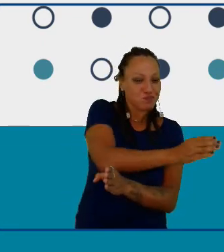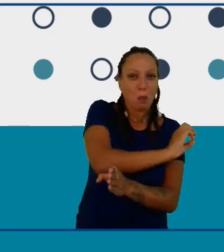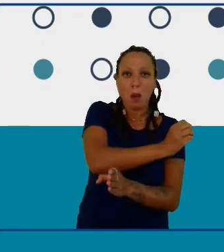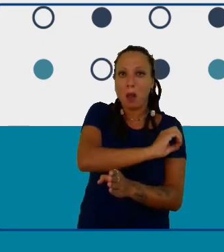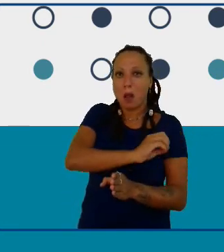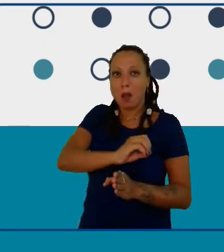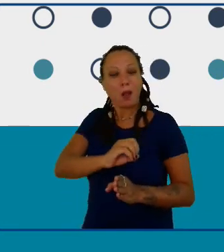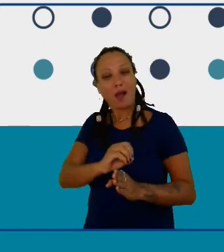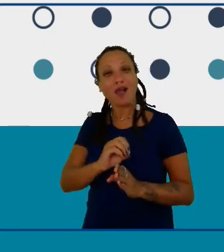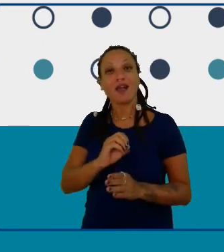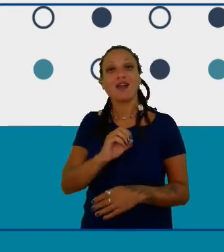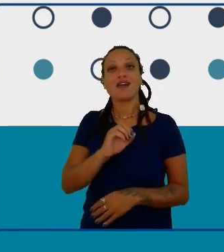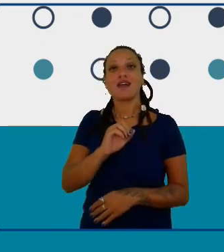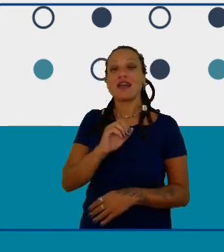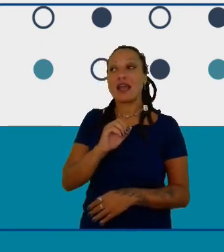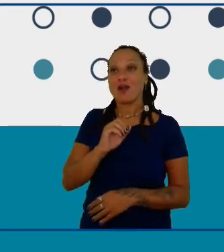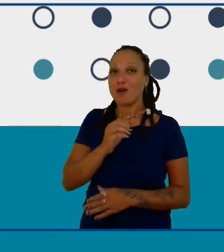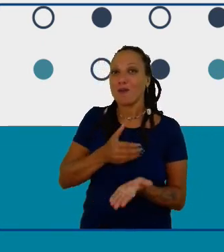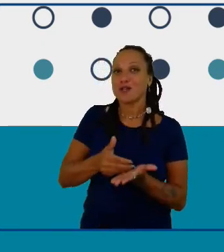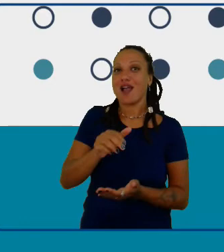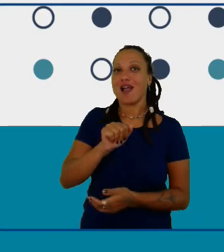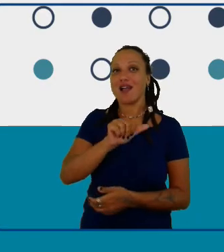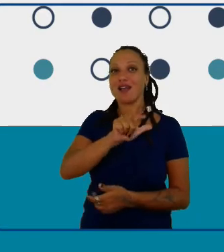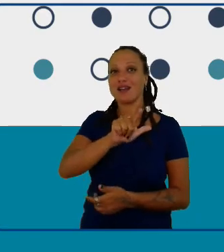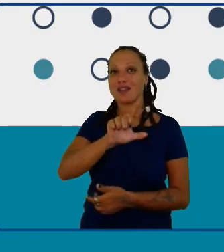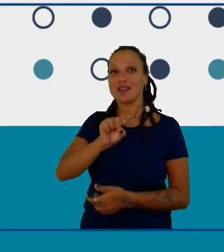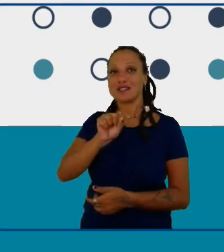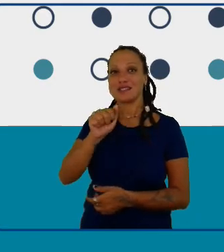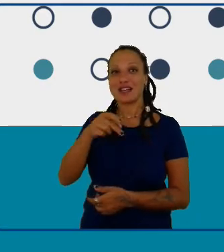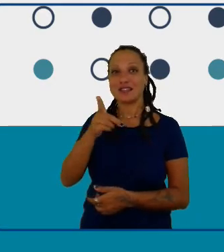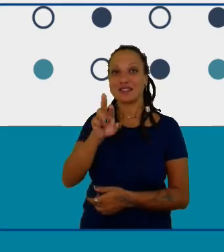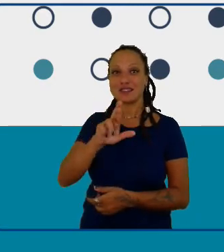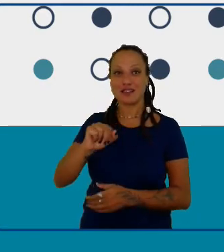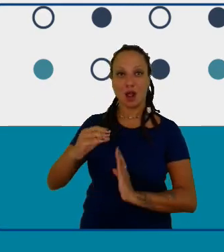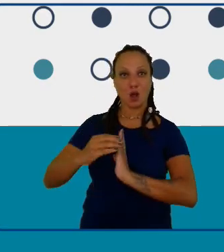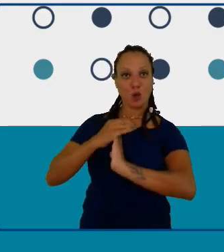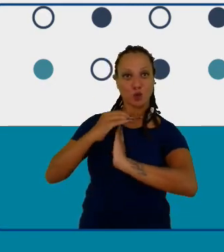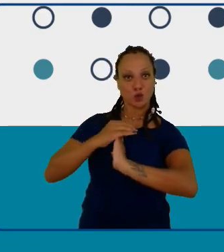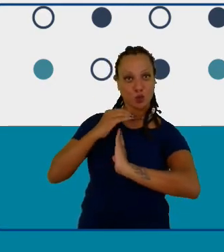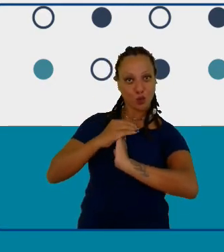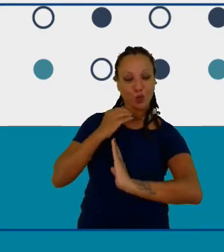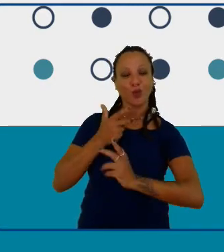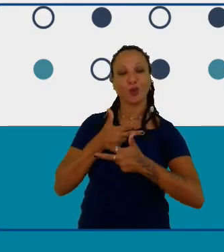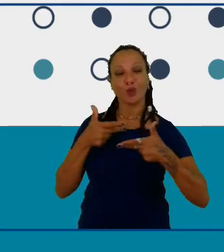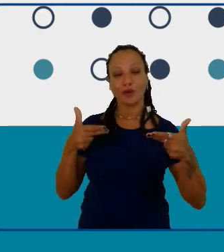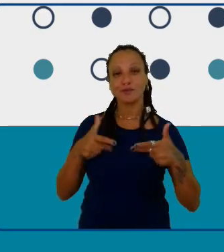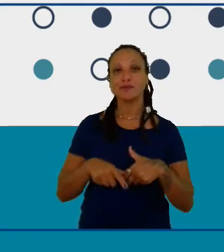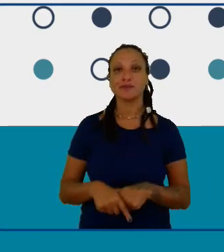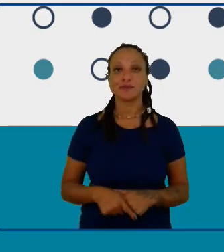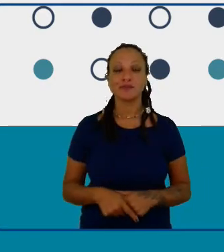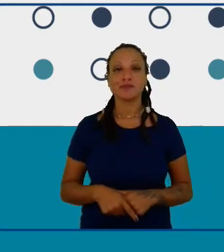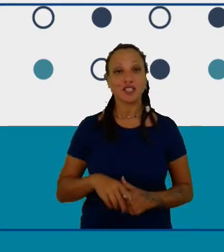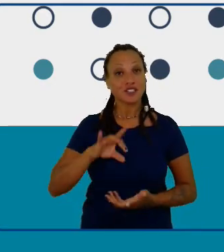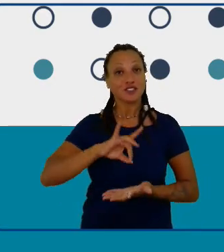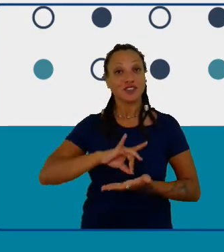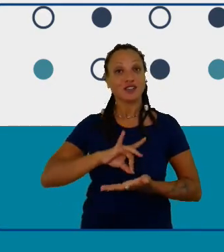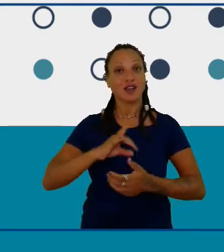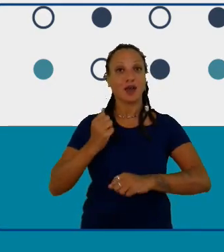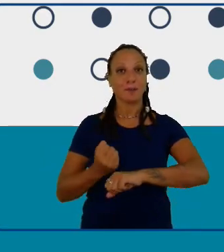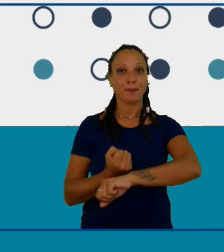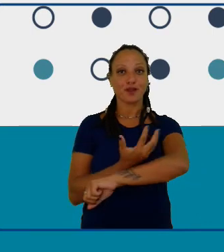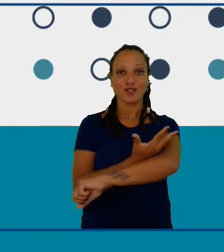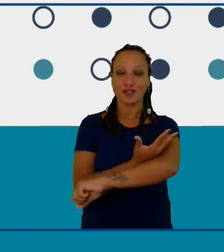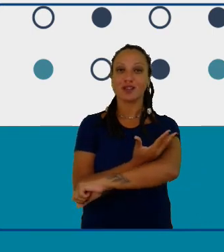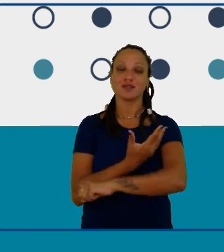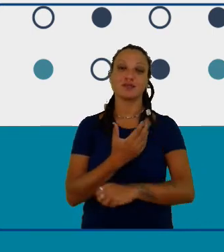Alessandra que eu tive contato durante a consultoria e para mim eu realmente estou muito emocionada para além